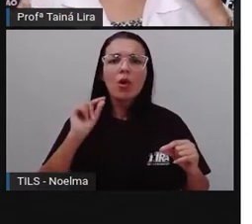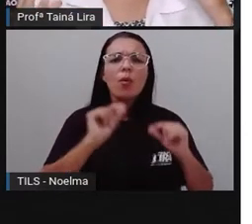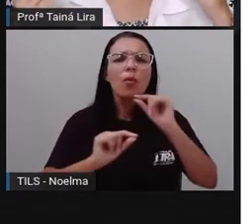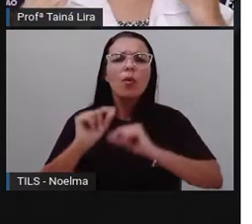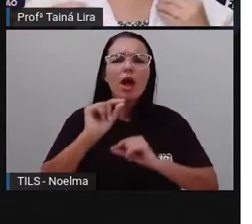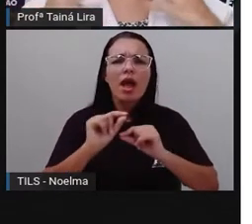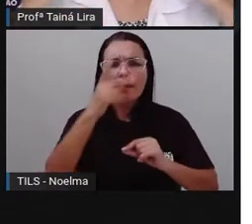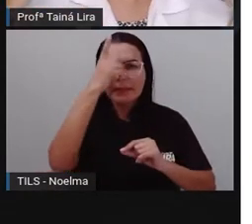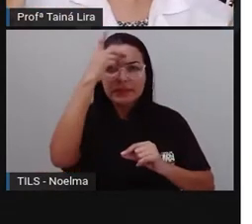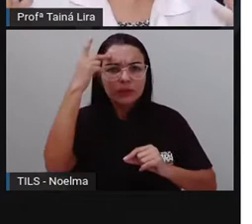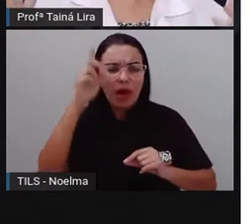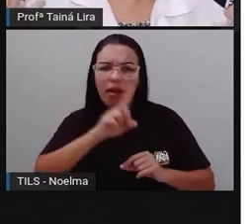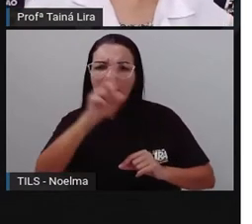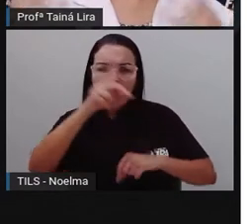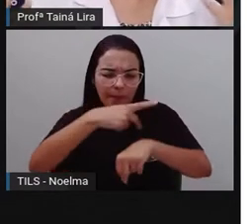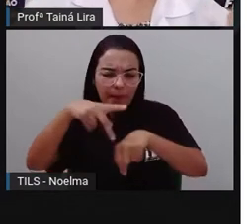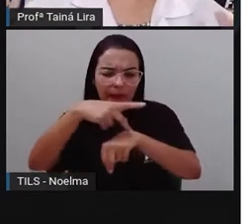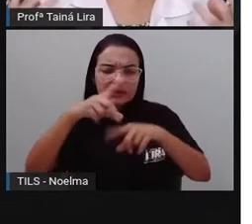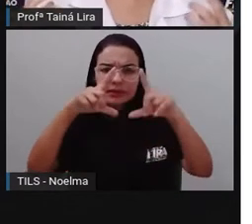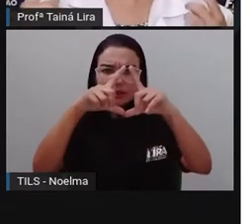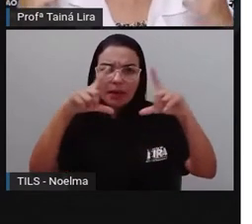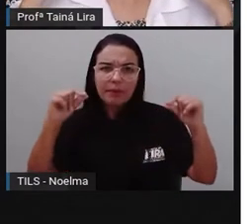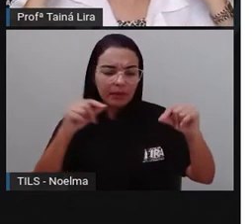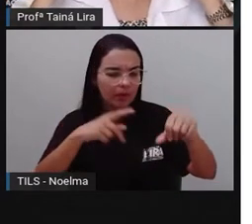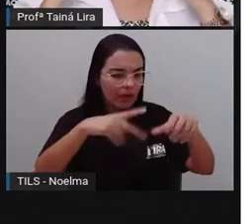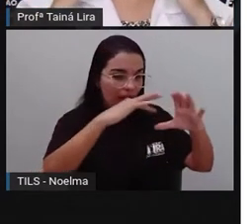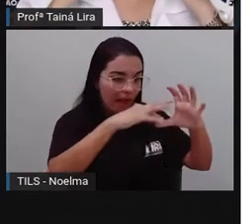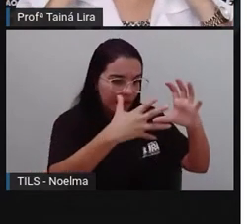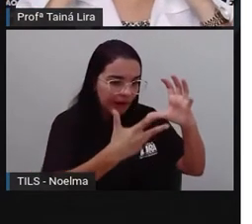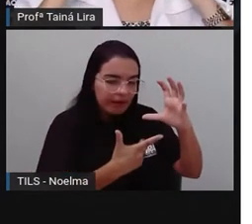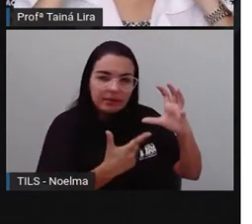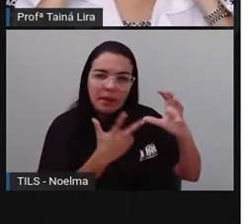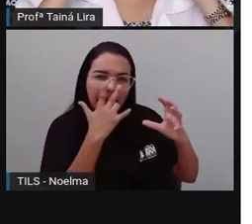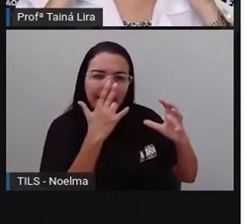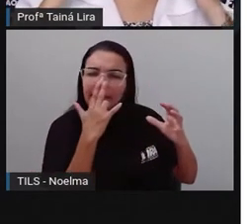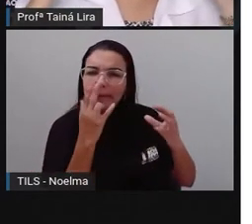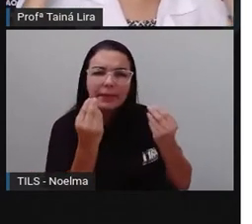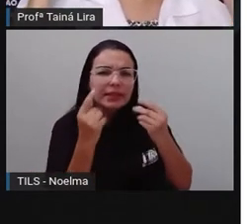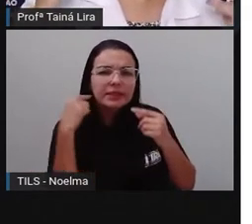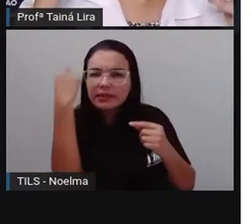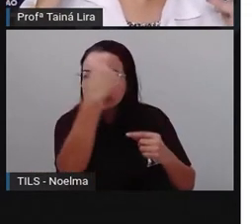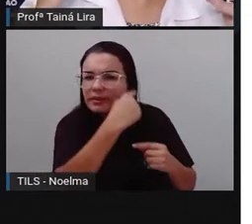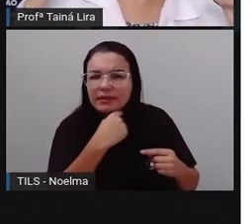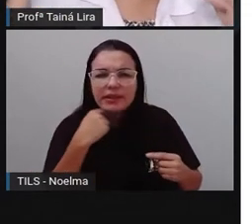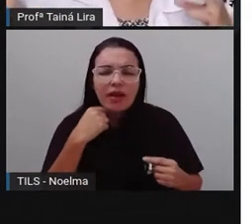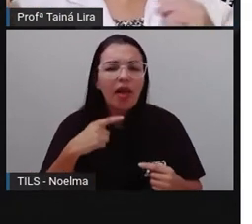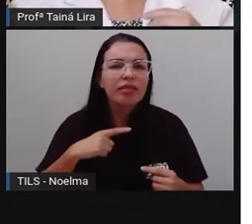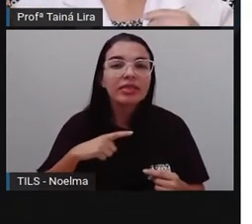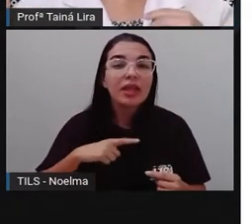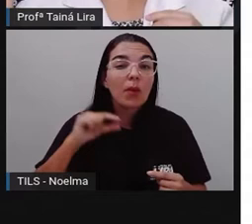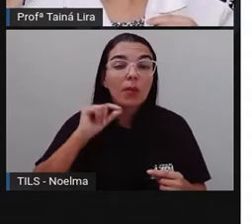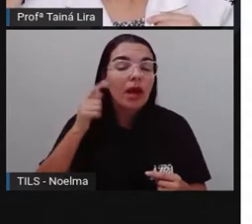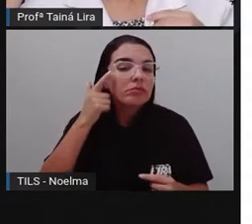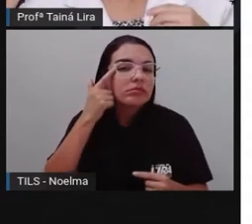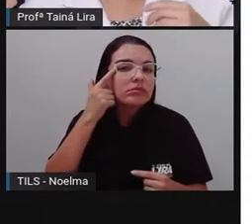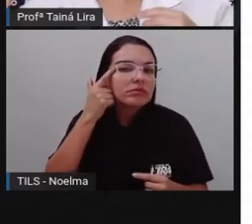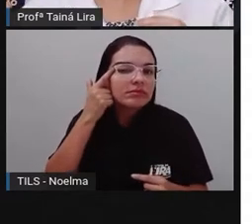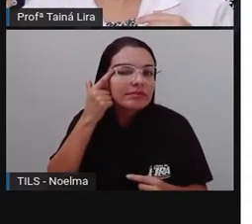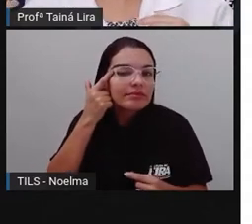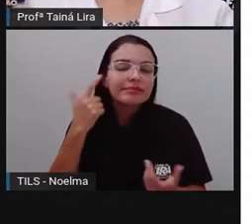físicas, mas, assim, bem parecidas. Então, eles têm o olho puxadinho, eles têm o cabelo, né?